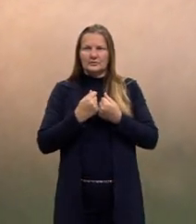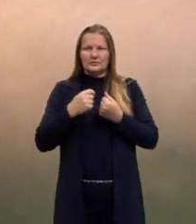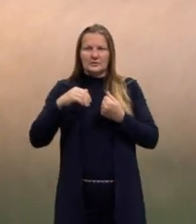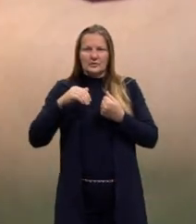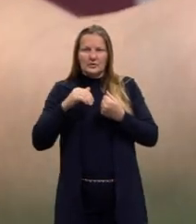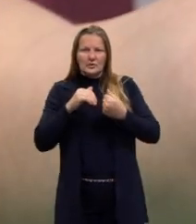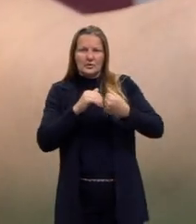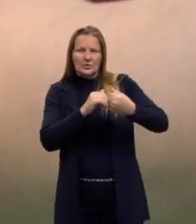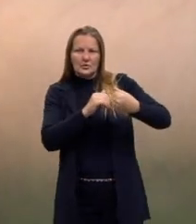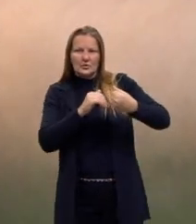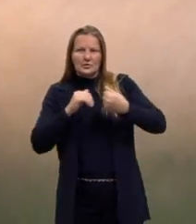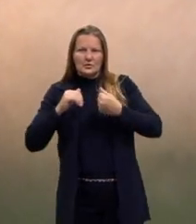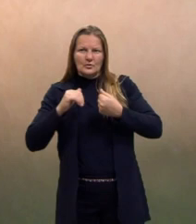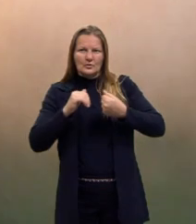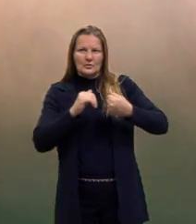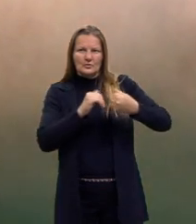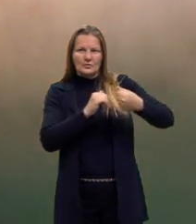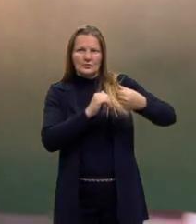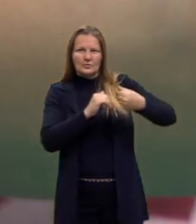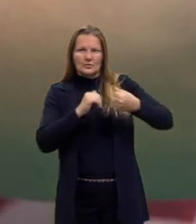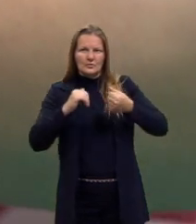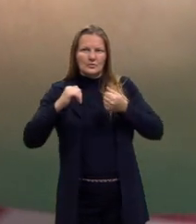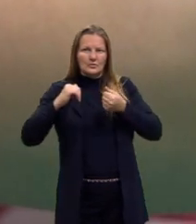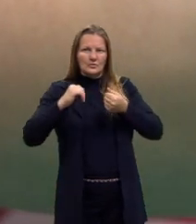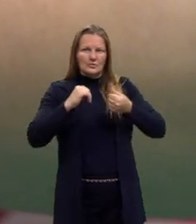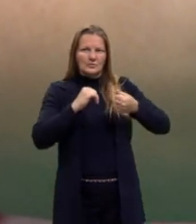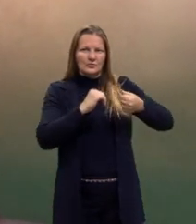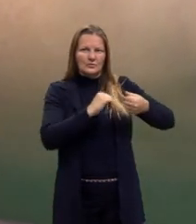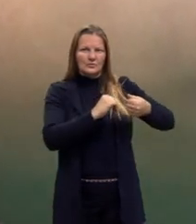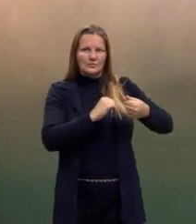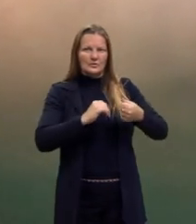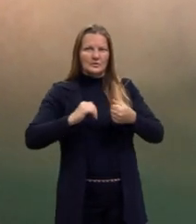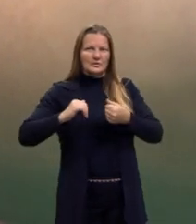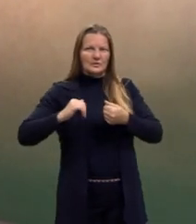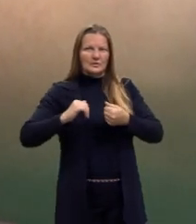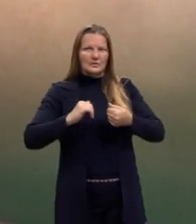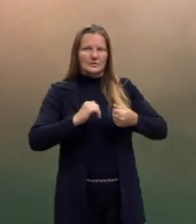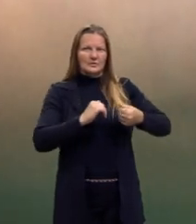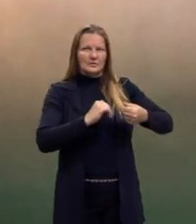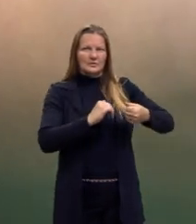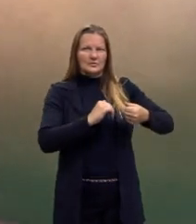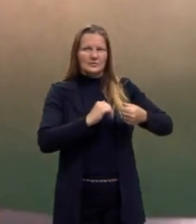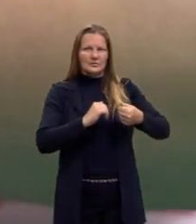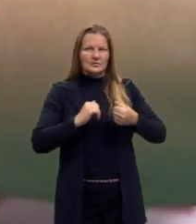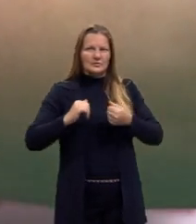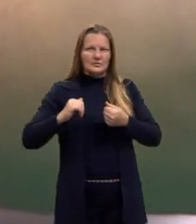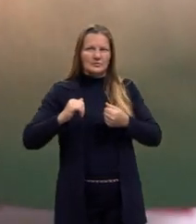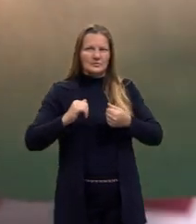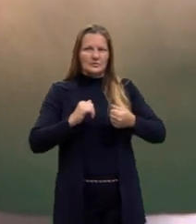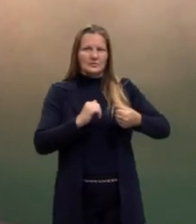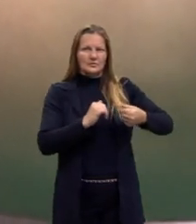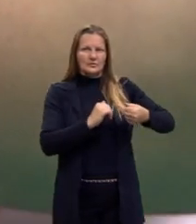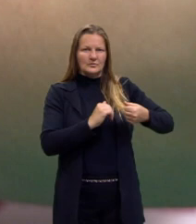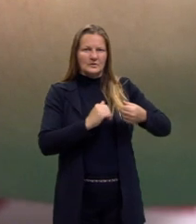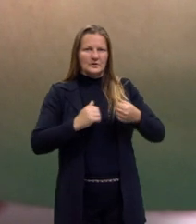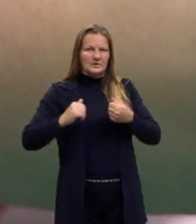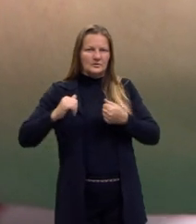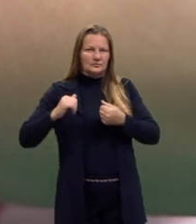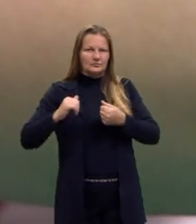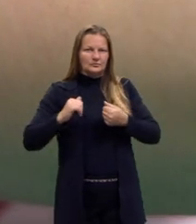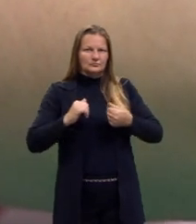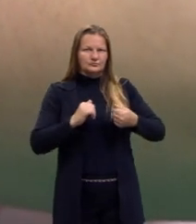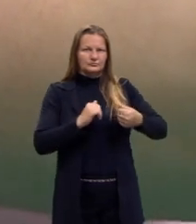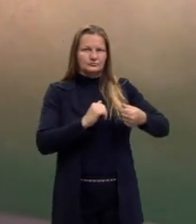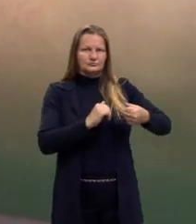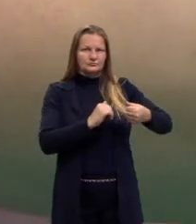vejam o que está acontecendo. O imã, ele está querendo fugir o outro imã, né? O pretinho está querendo